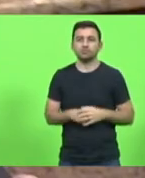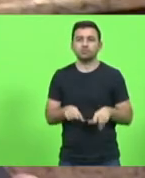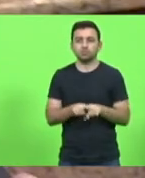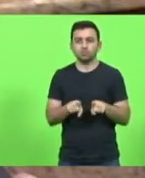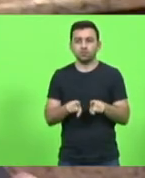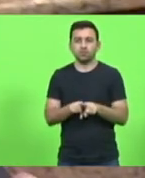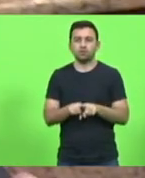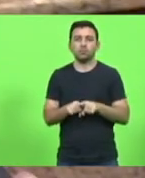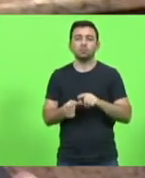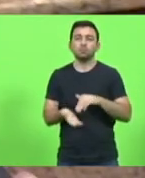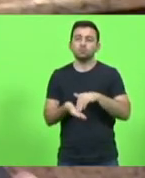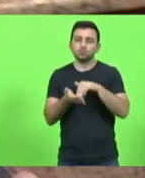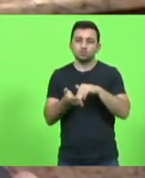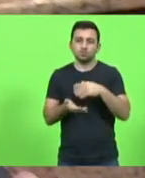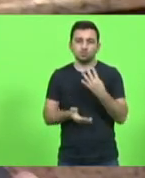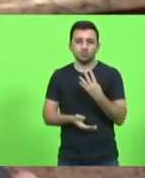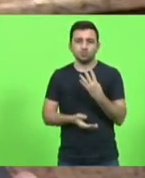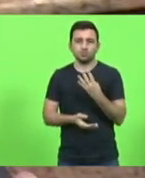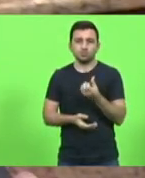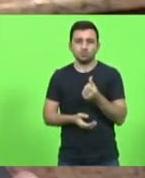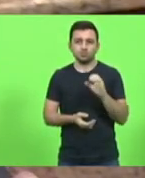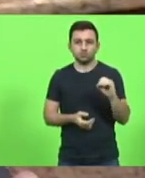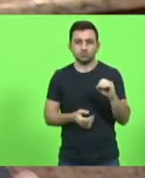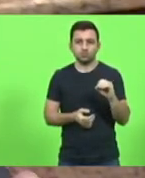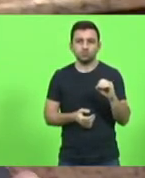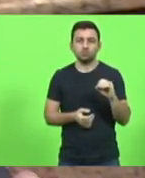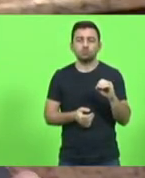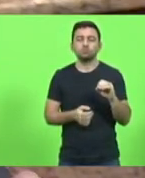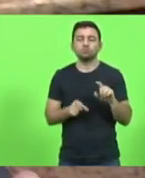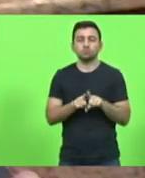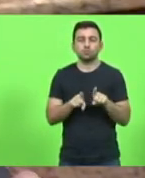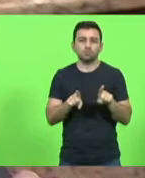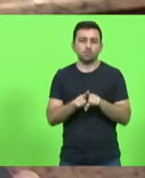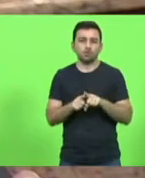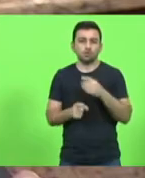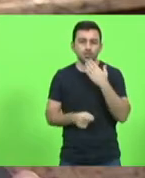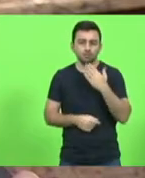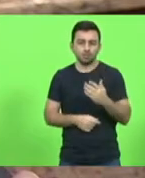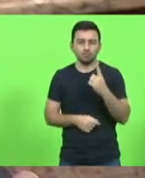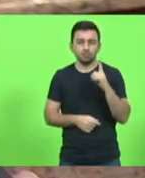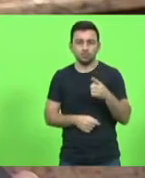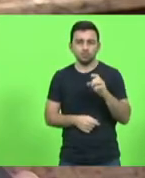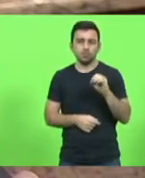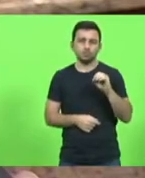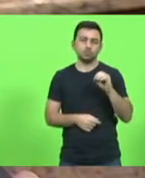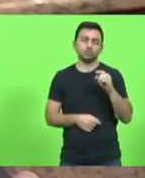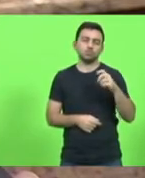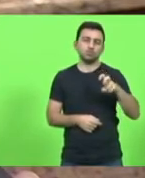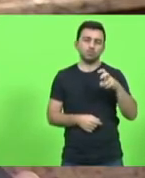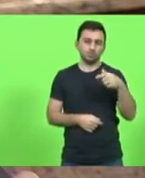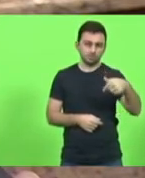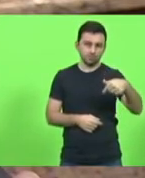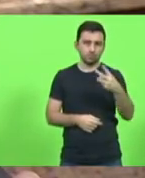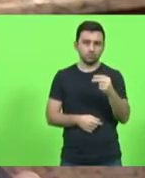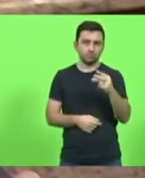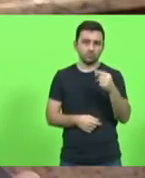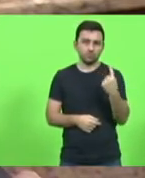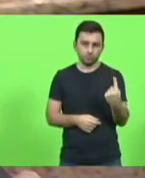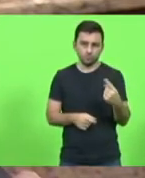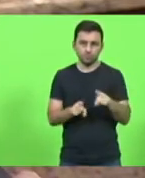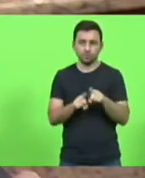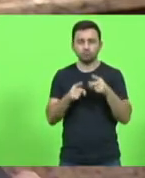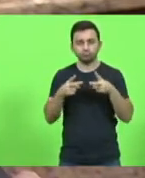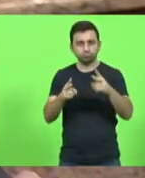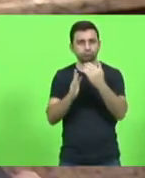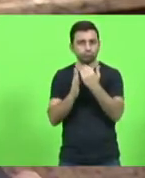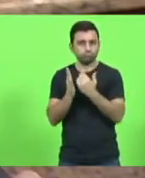462. E o requerimento, número 1057 de 2021. Dando continuidade à ordem do dia, o